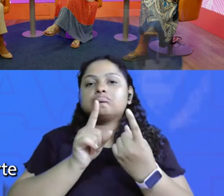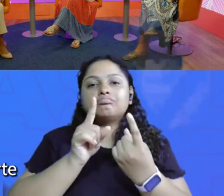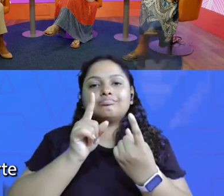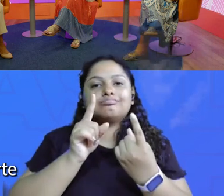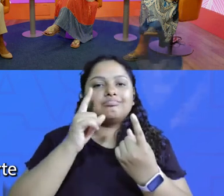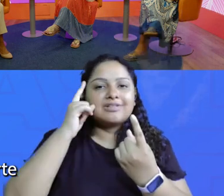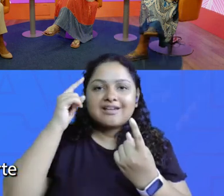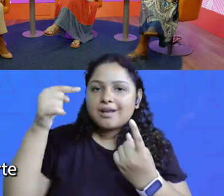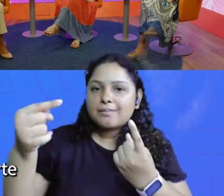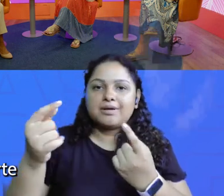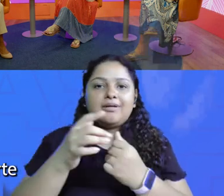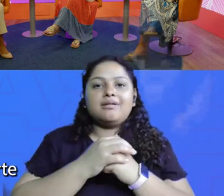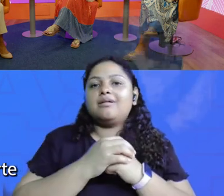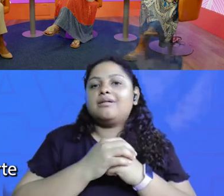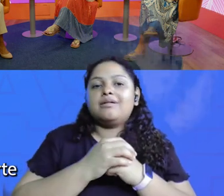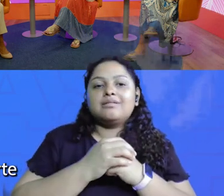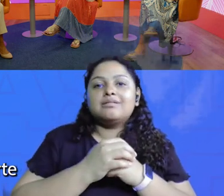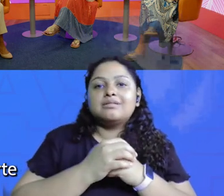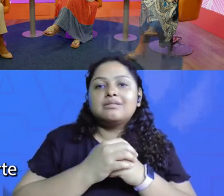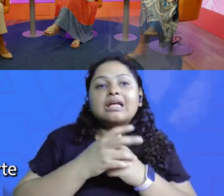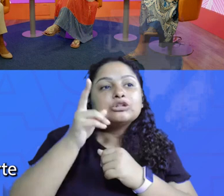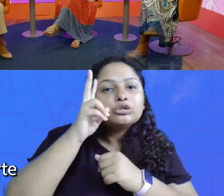uma história bacana de gente que curte